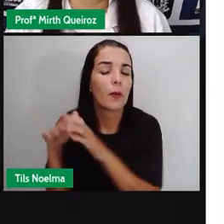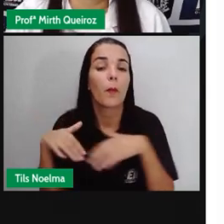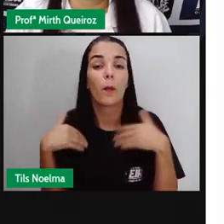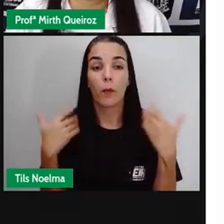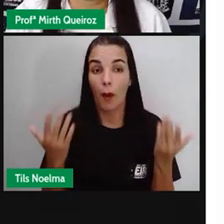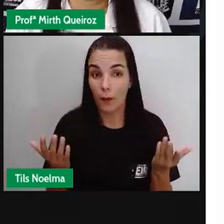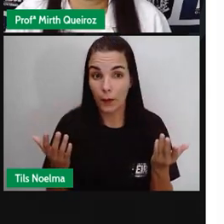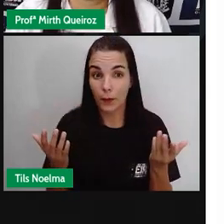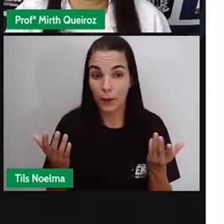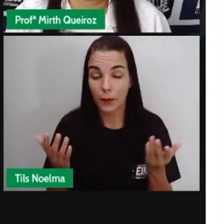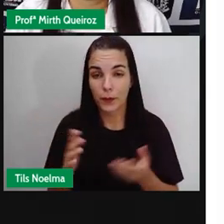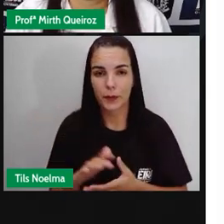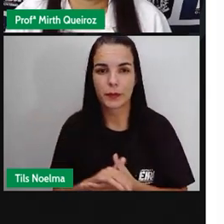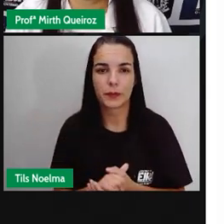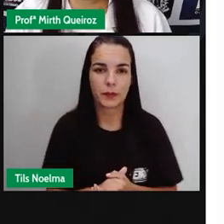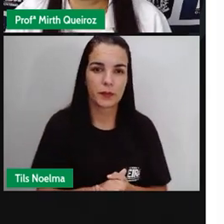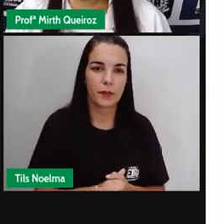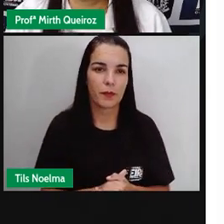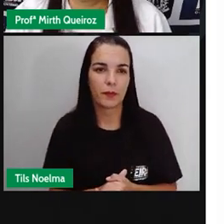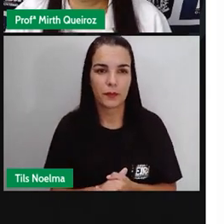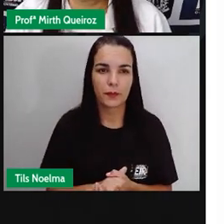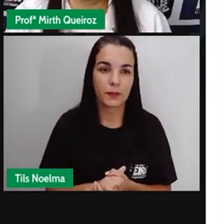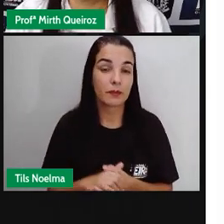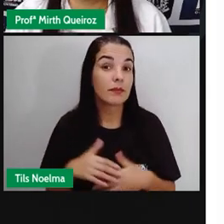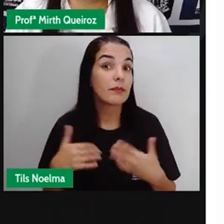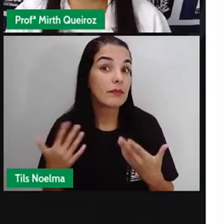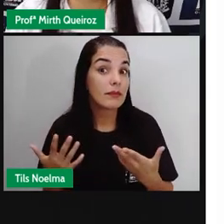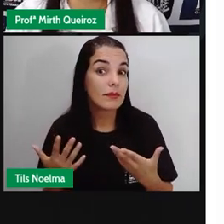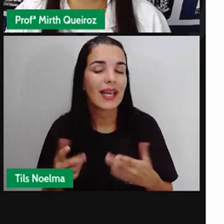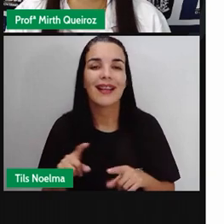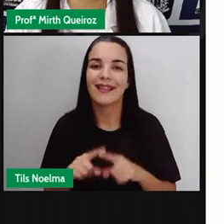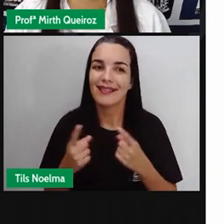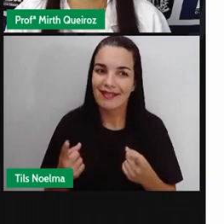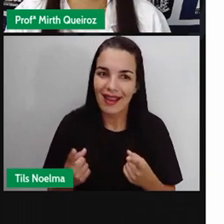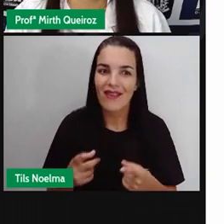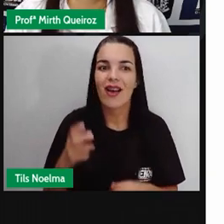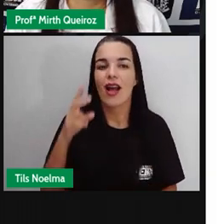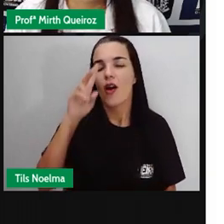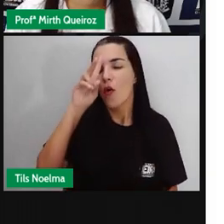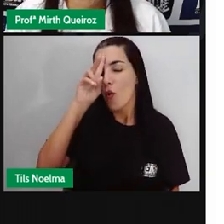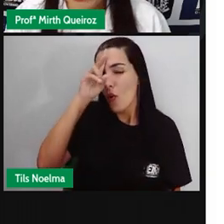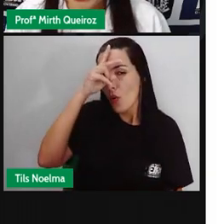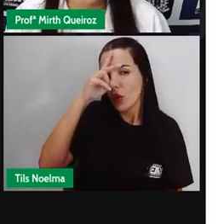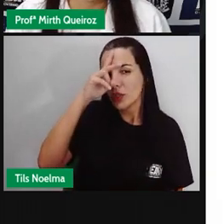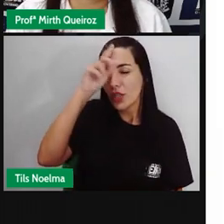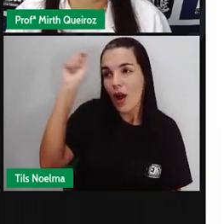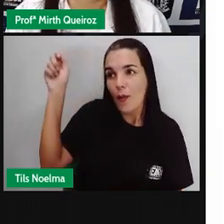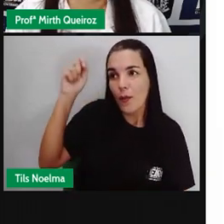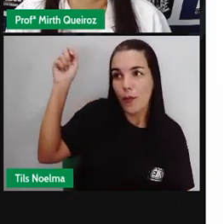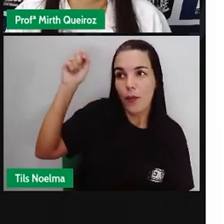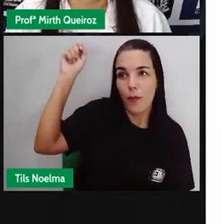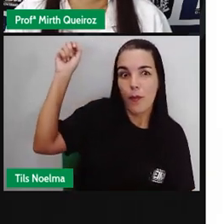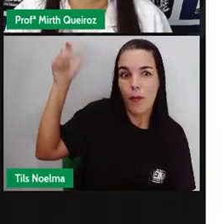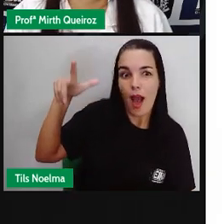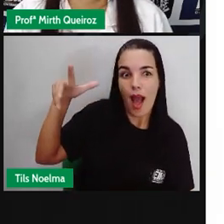narrativa? É o quê? É um conto de fadas